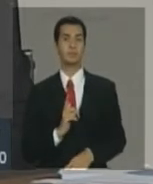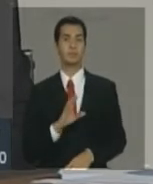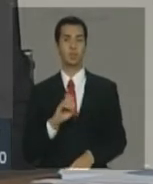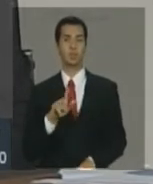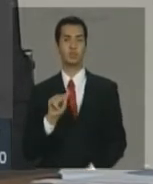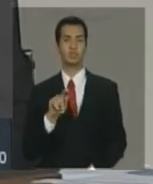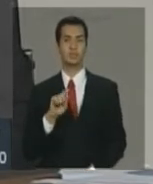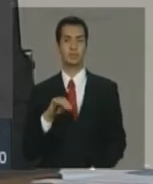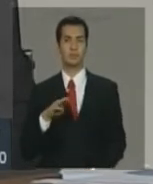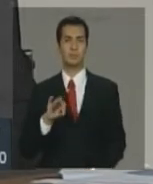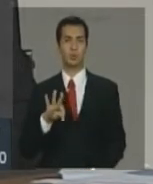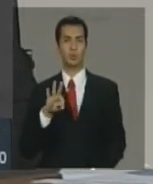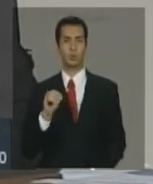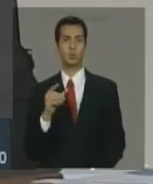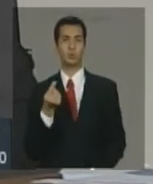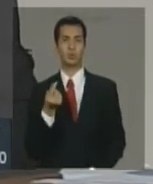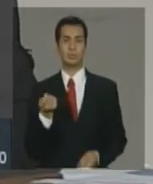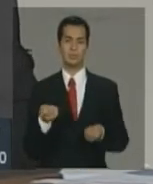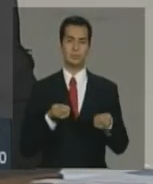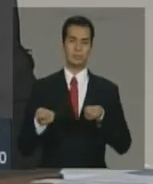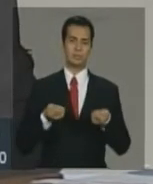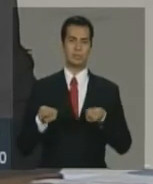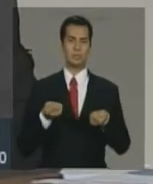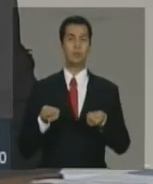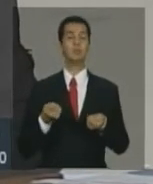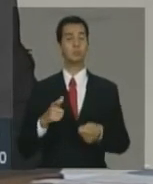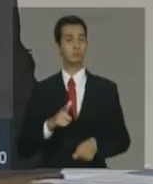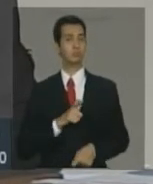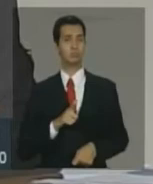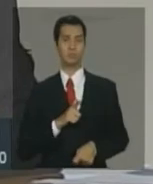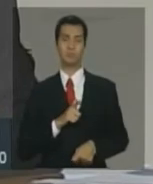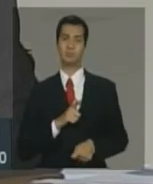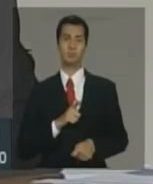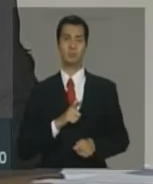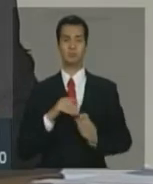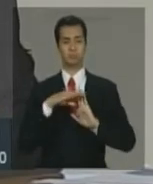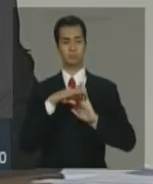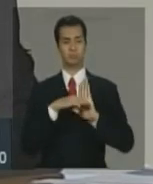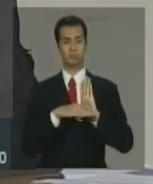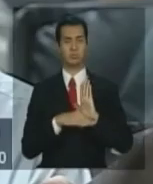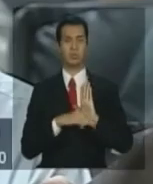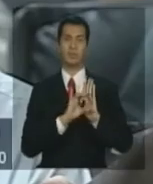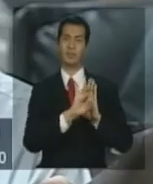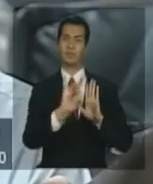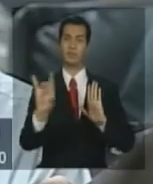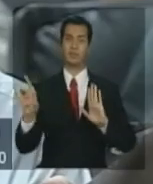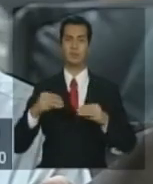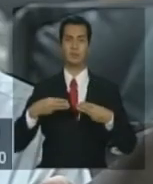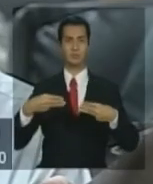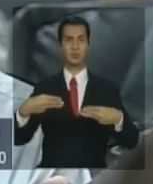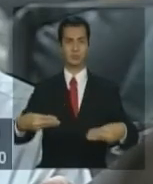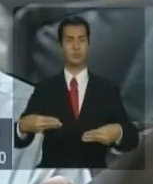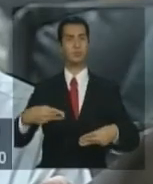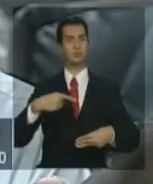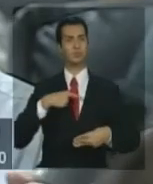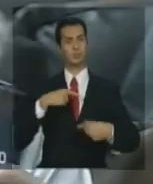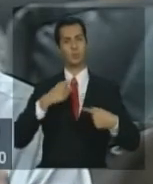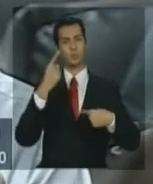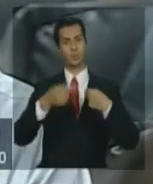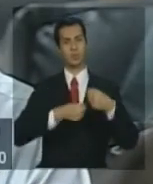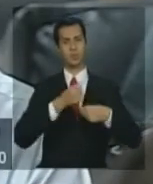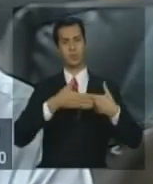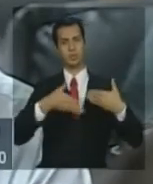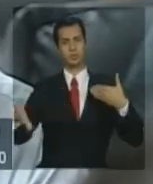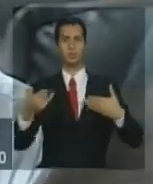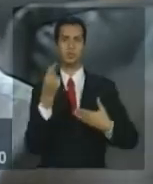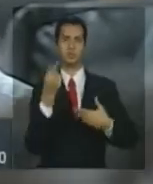de contingenciamento, e expresso no decreto. Ali tem um valor e cada ministério tem aquela dotação para gastar ao longo do ano. Não o